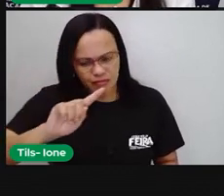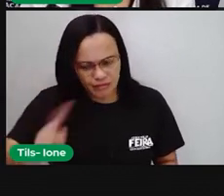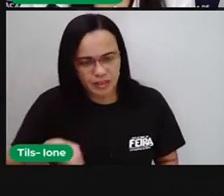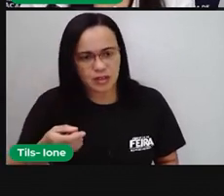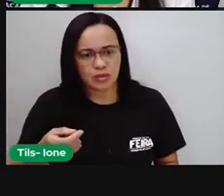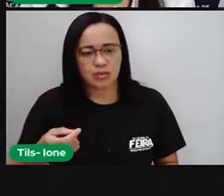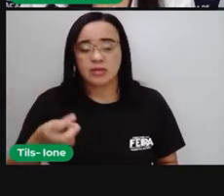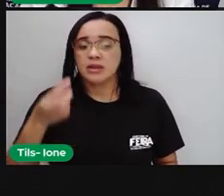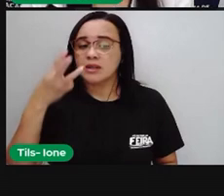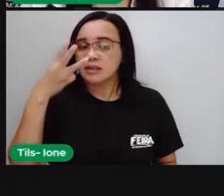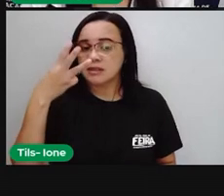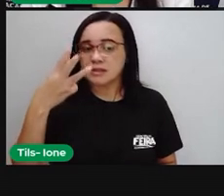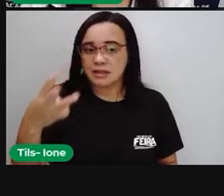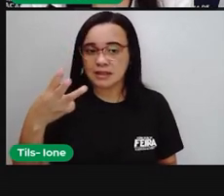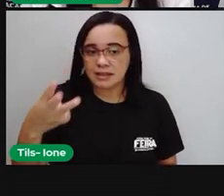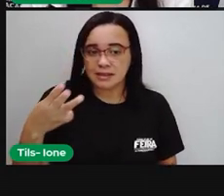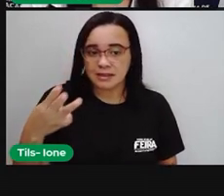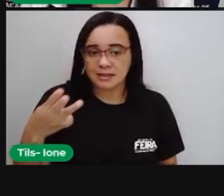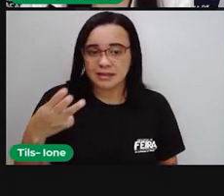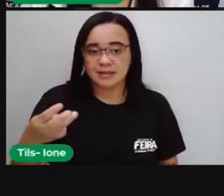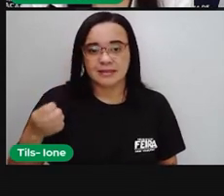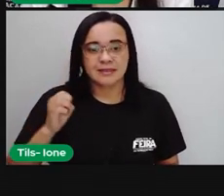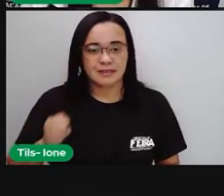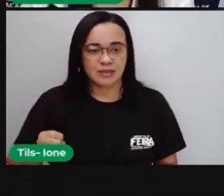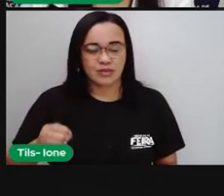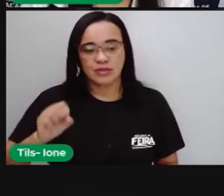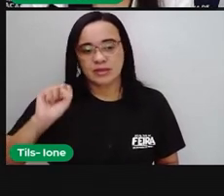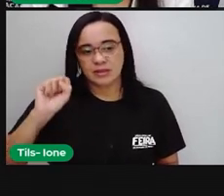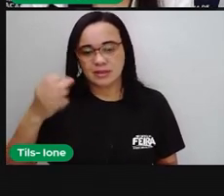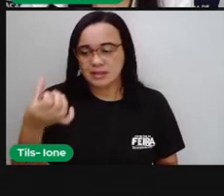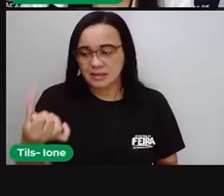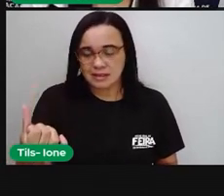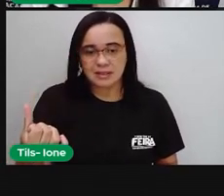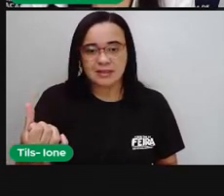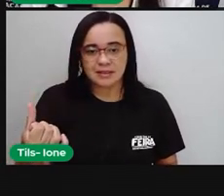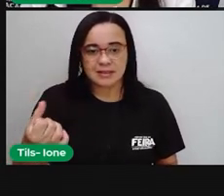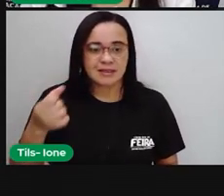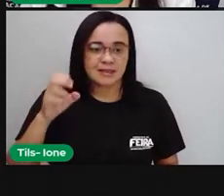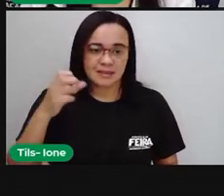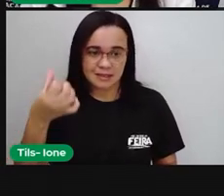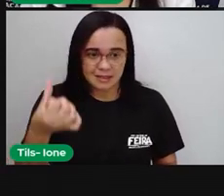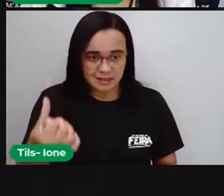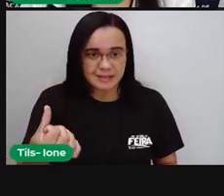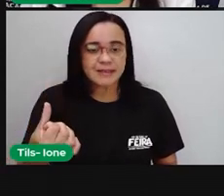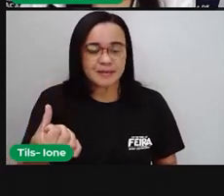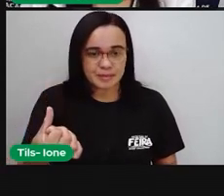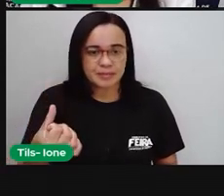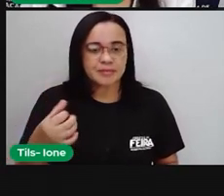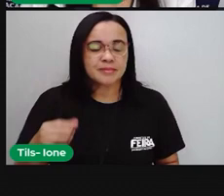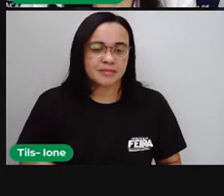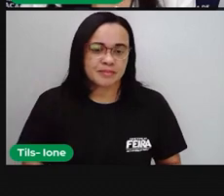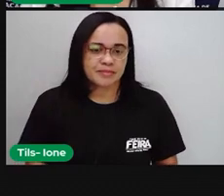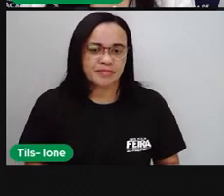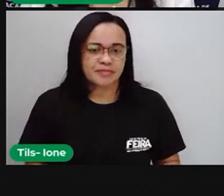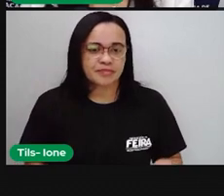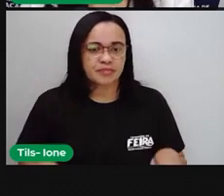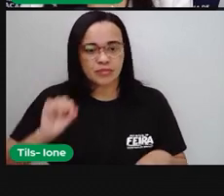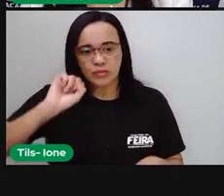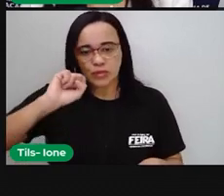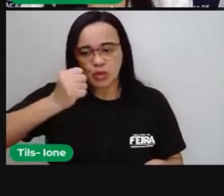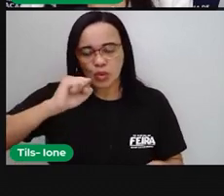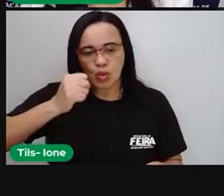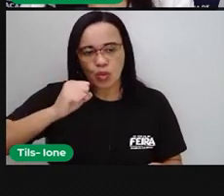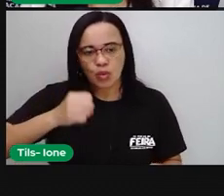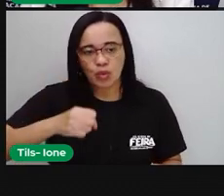40 centésimos. Olha outro exemplo. 8 inteiros e 62